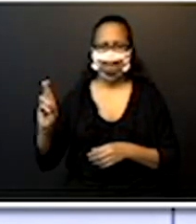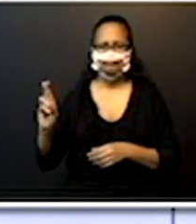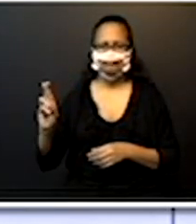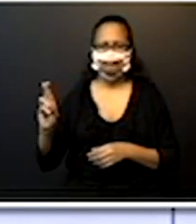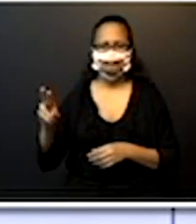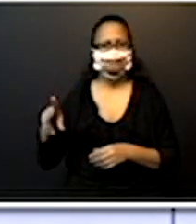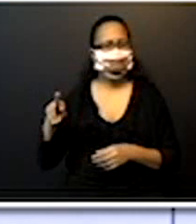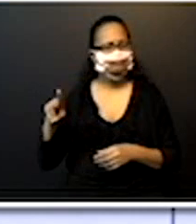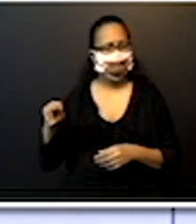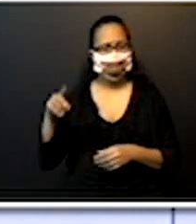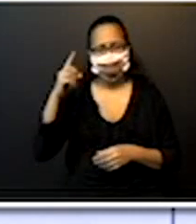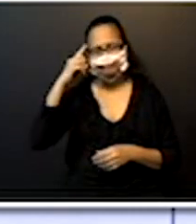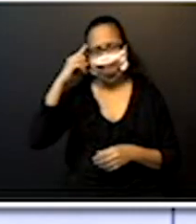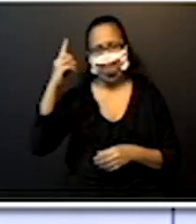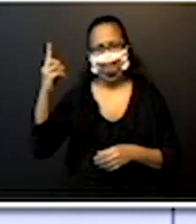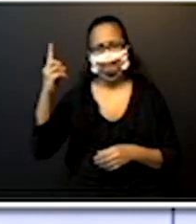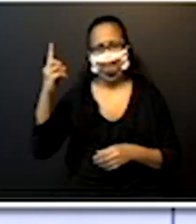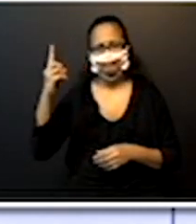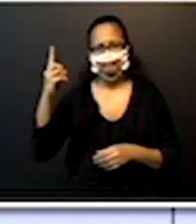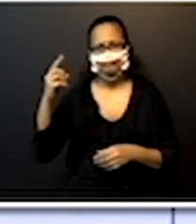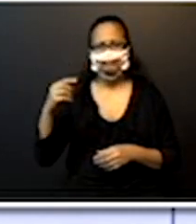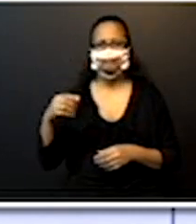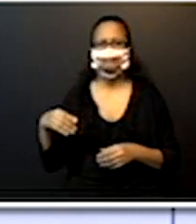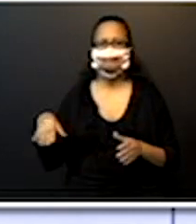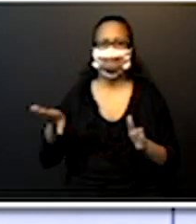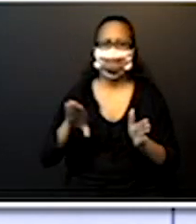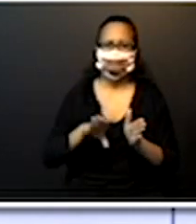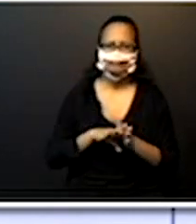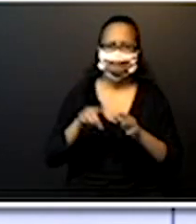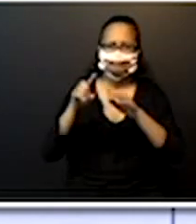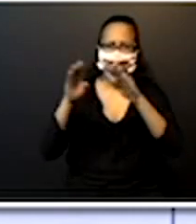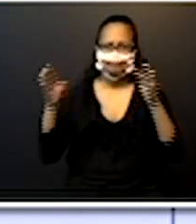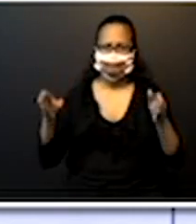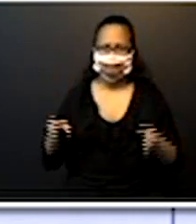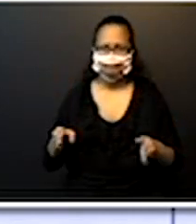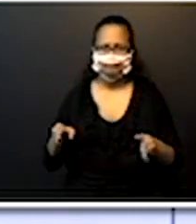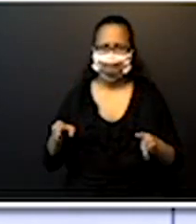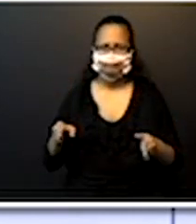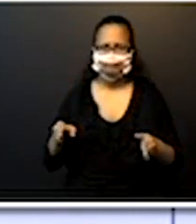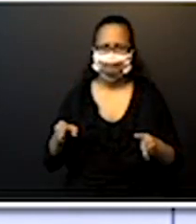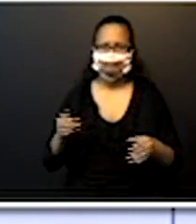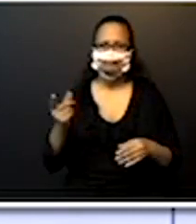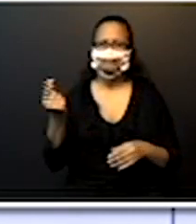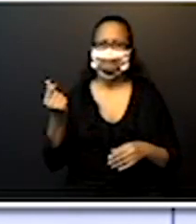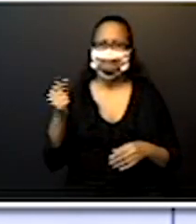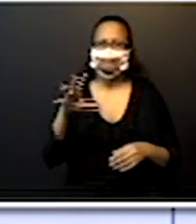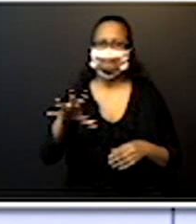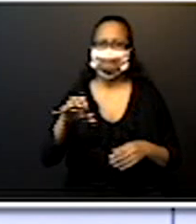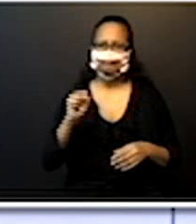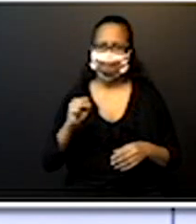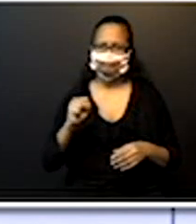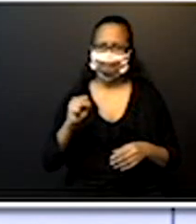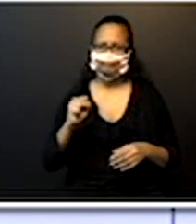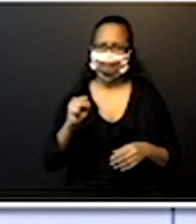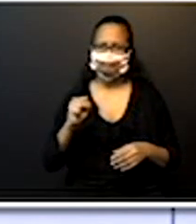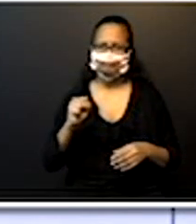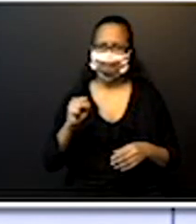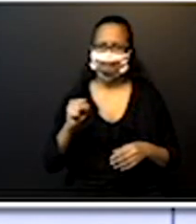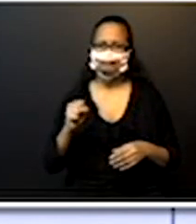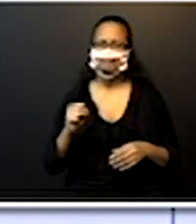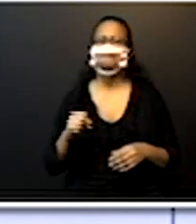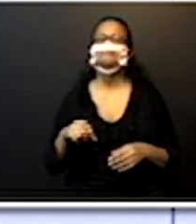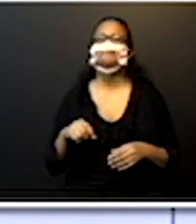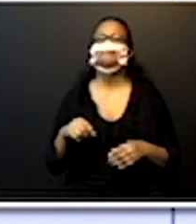ideia. Chegamos lá no caixa eletrônico, a gente precisa desse valor e lá tá escrito nesse caixa